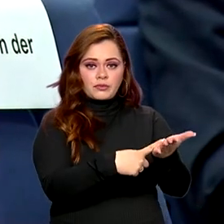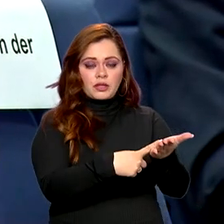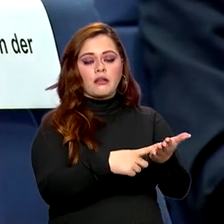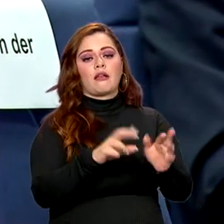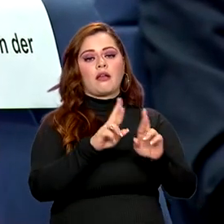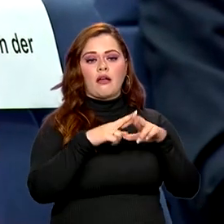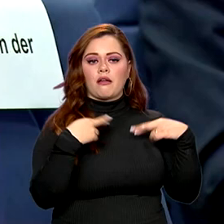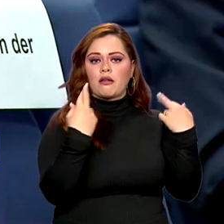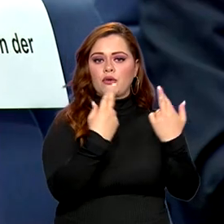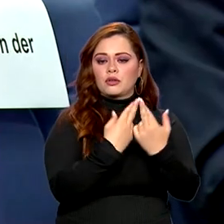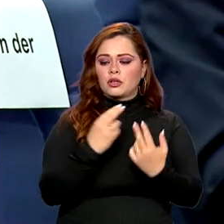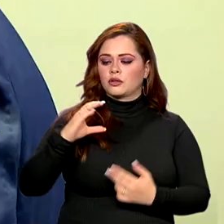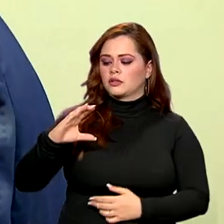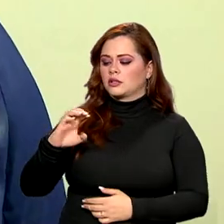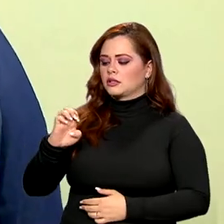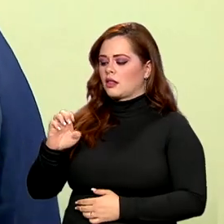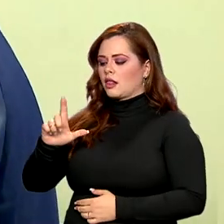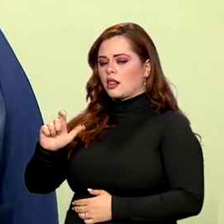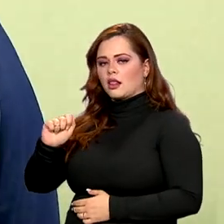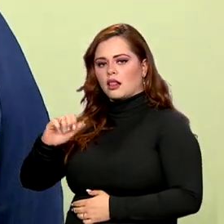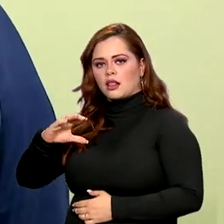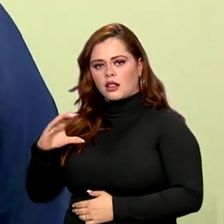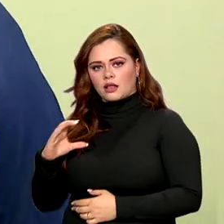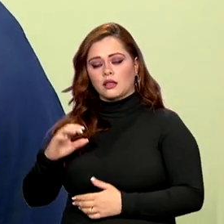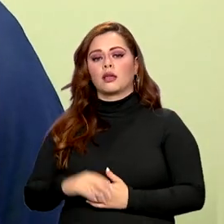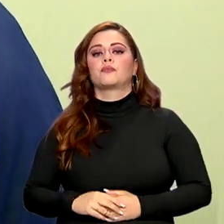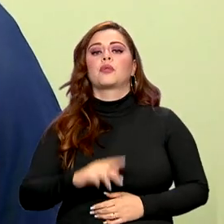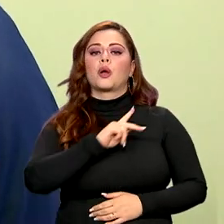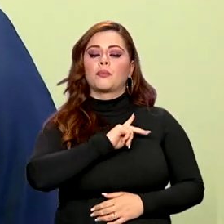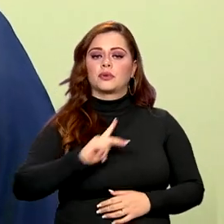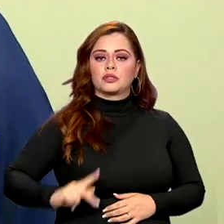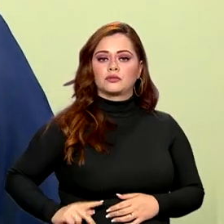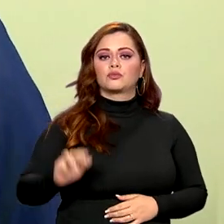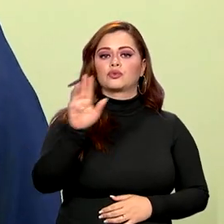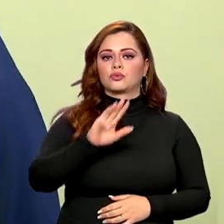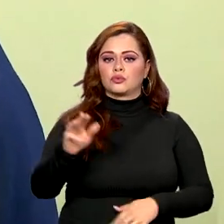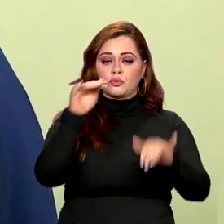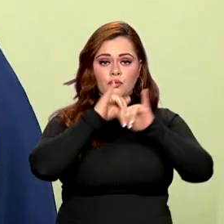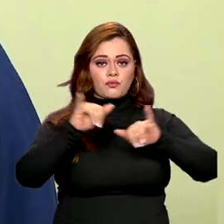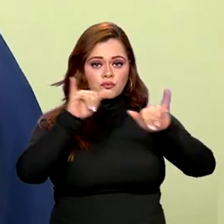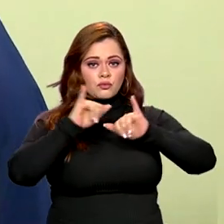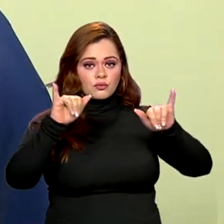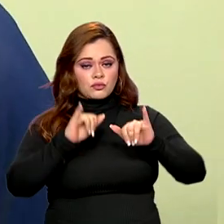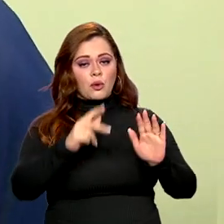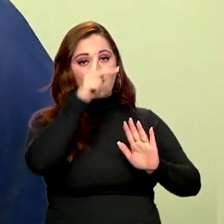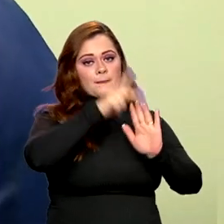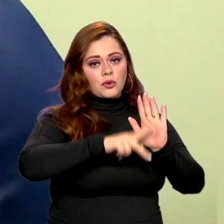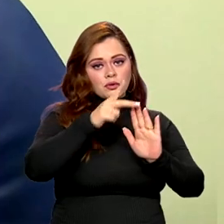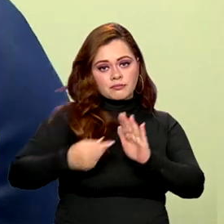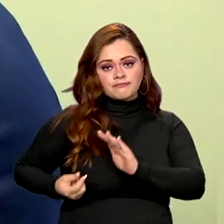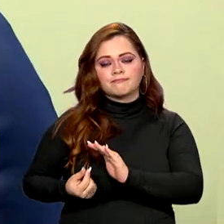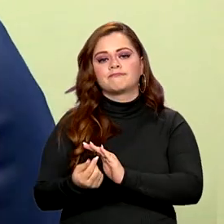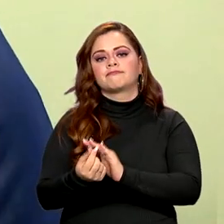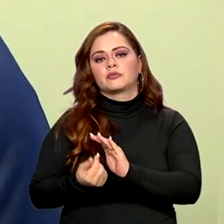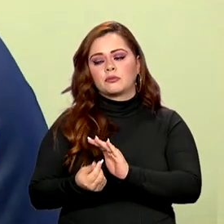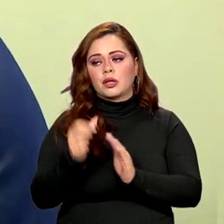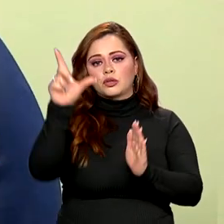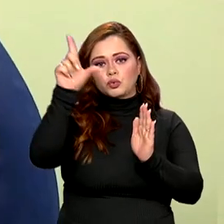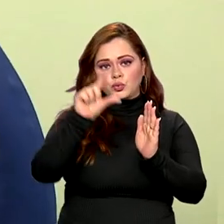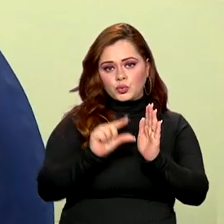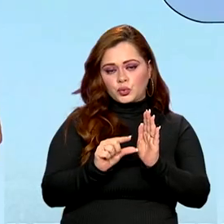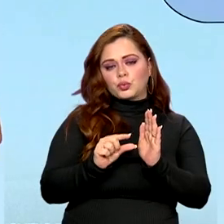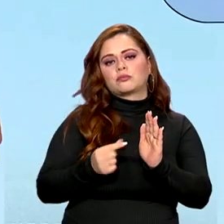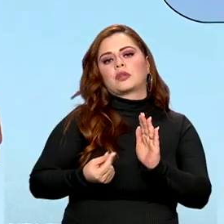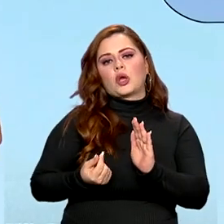Selac União Europeia. O presidente Lula anunciou um programa de investimentos para reduzir os gargalos da economia